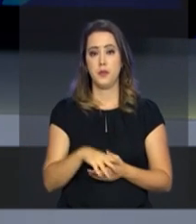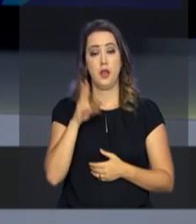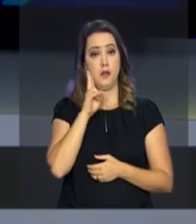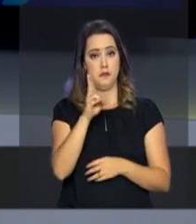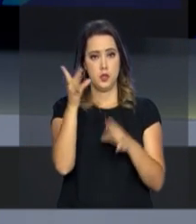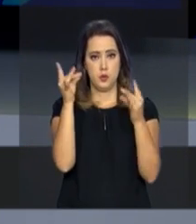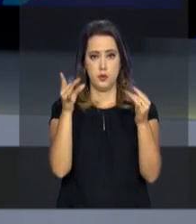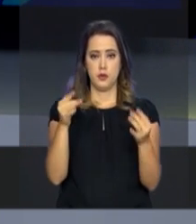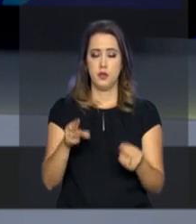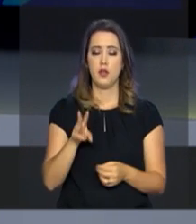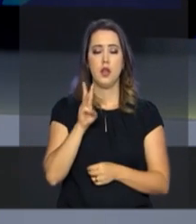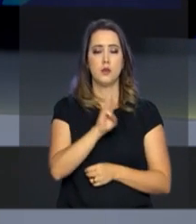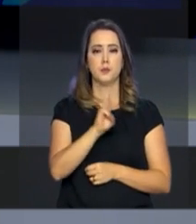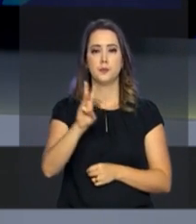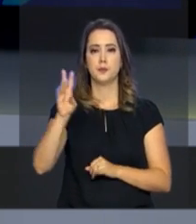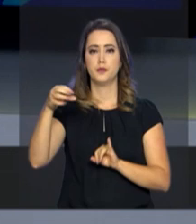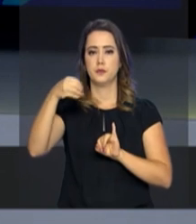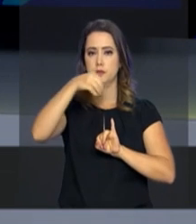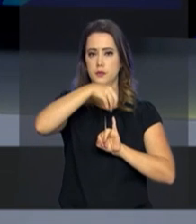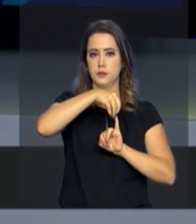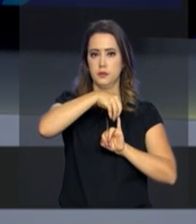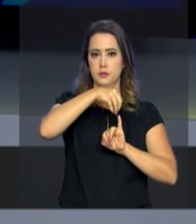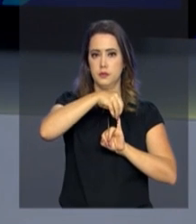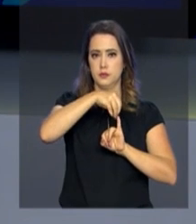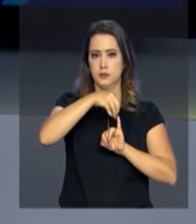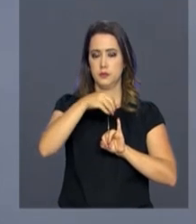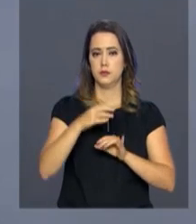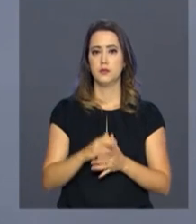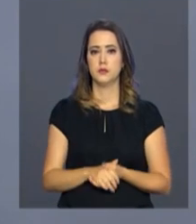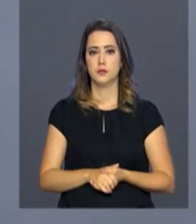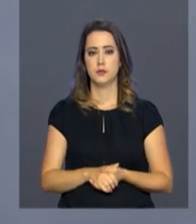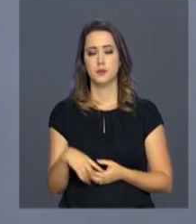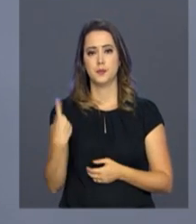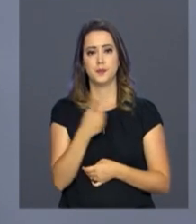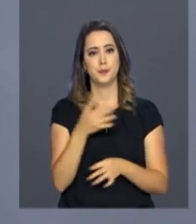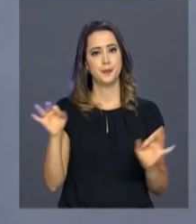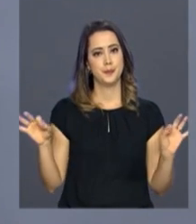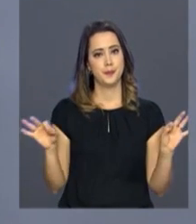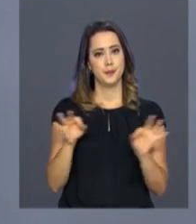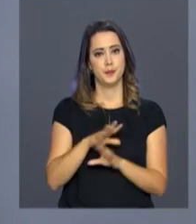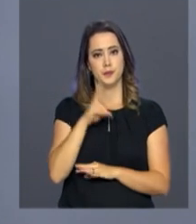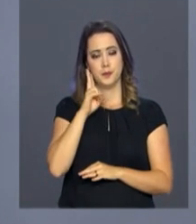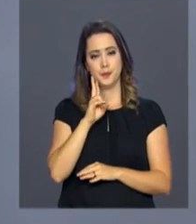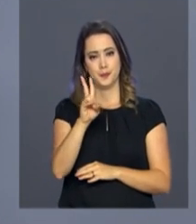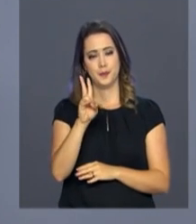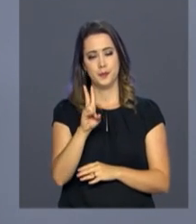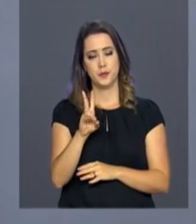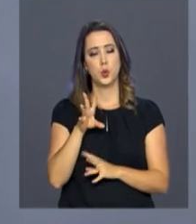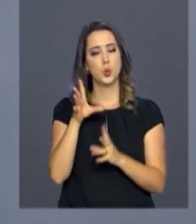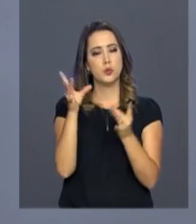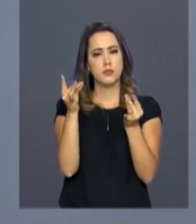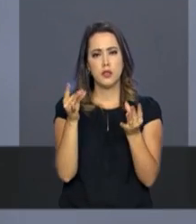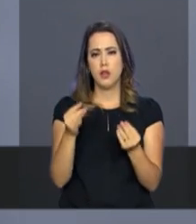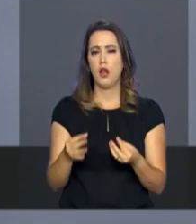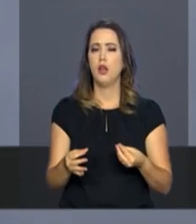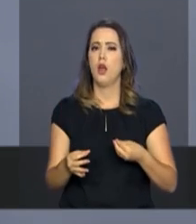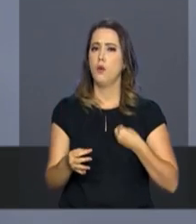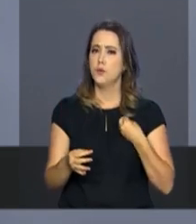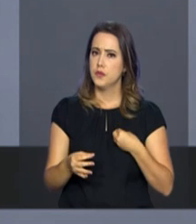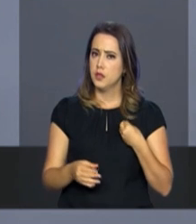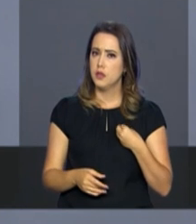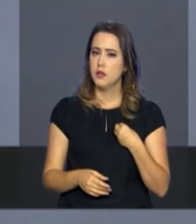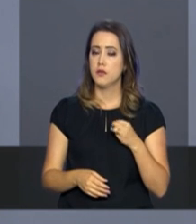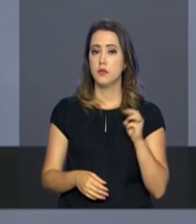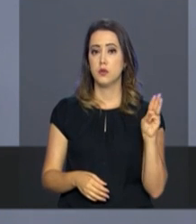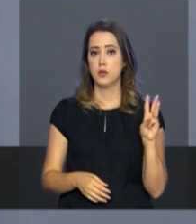conferir os detalhes, basta consultar a página do INEP. E nós ficamos por aqui. Você acompanha a programação ao vivo pelo site